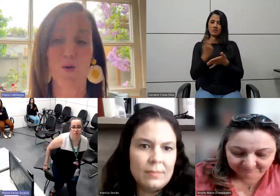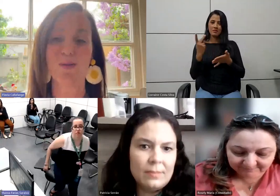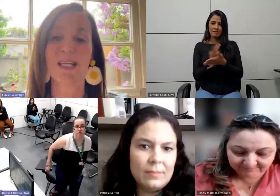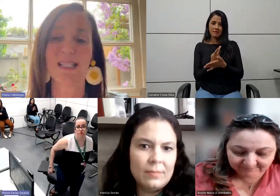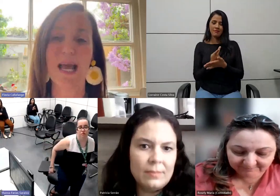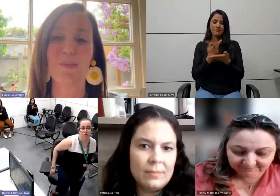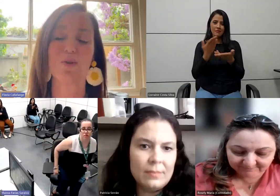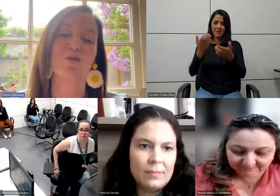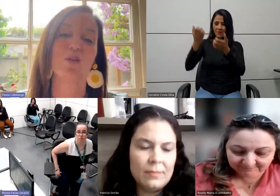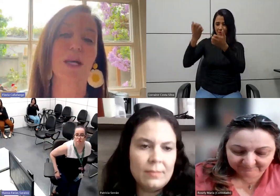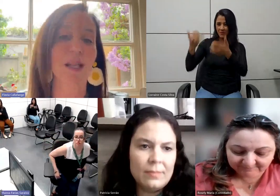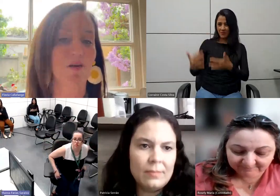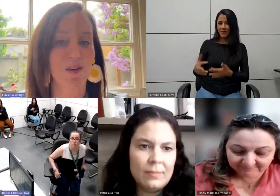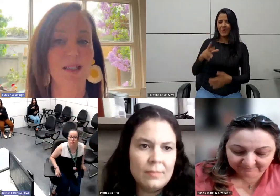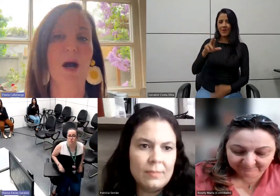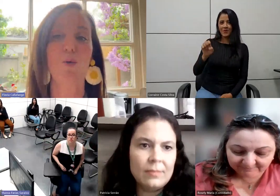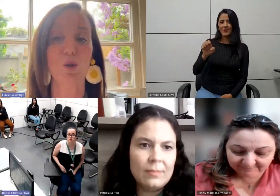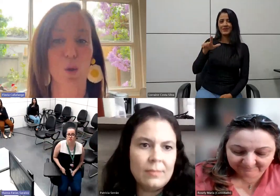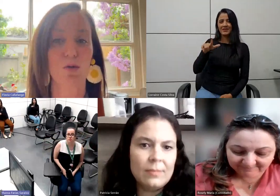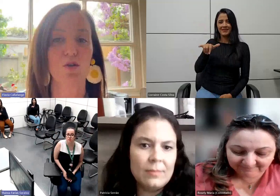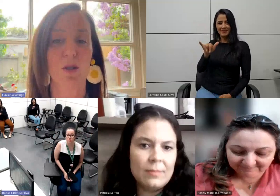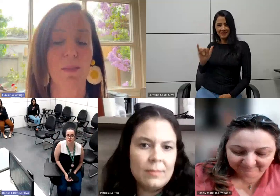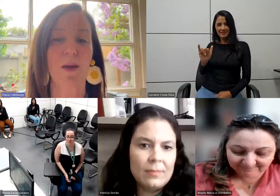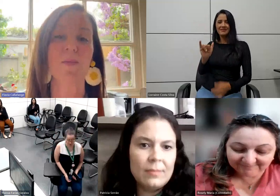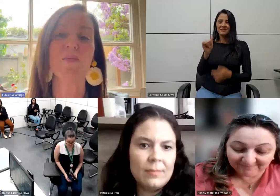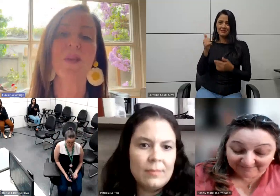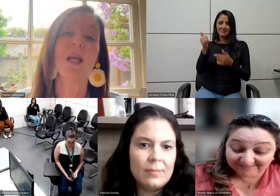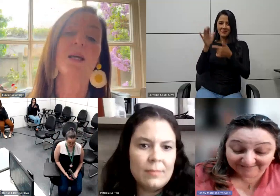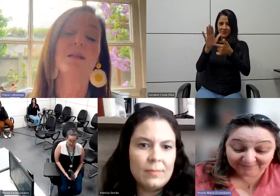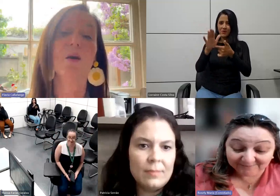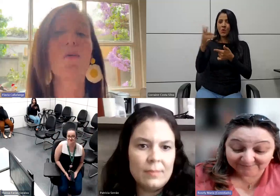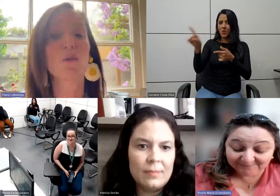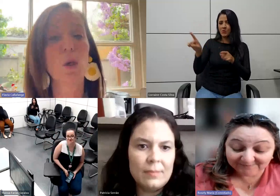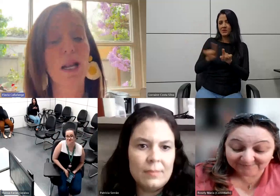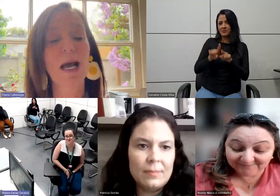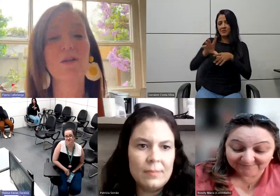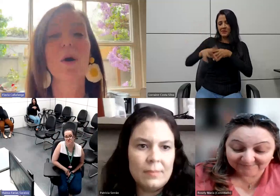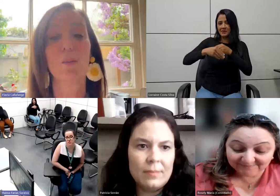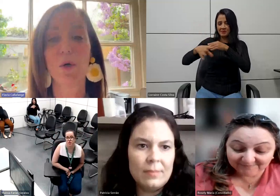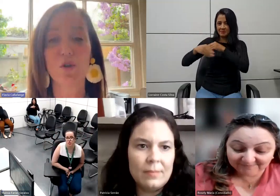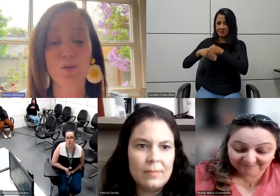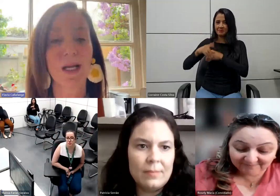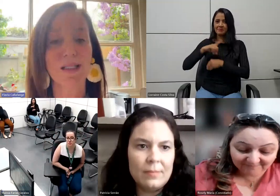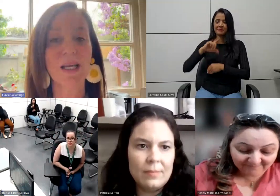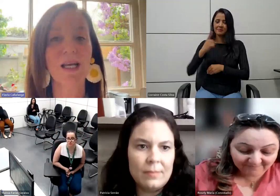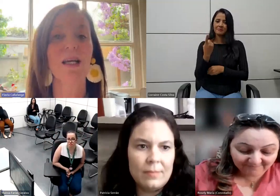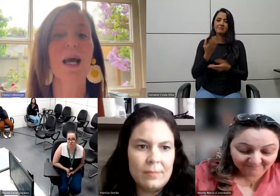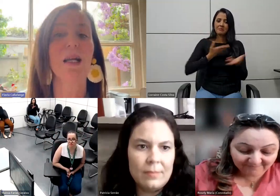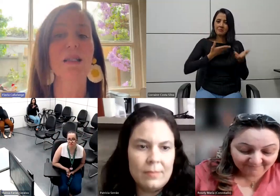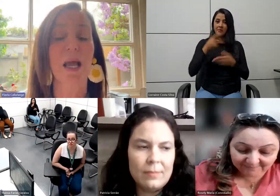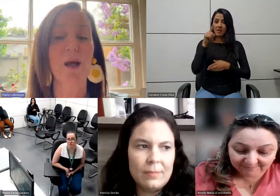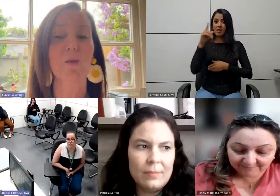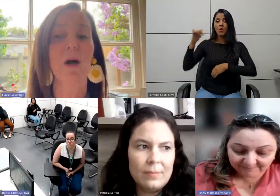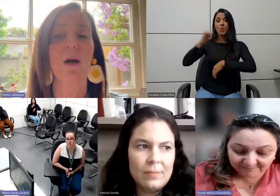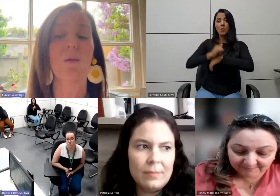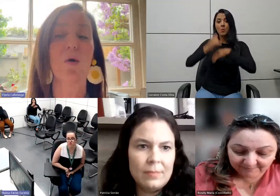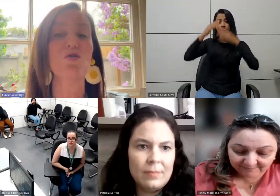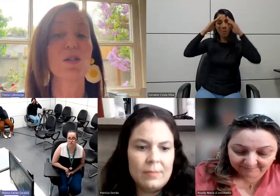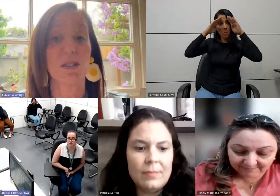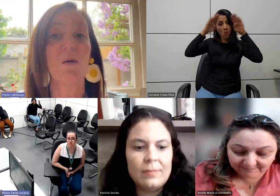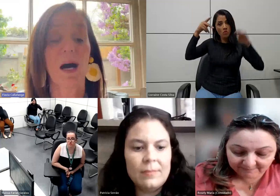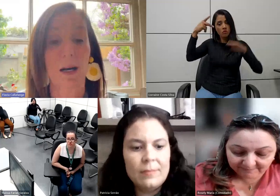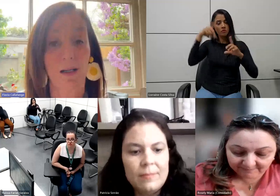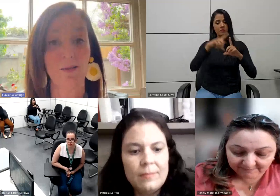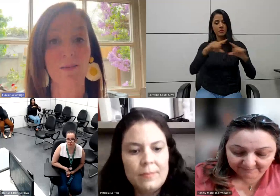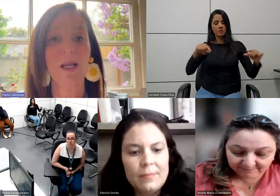deu alguns exemplos, eu vou me atrever a dar alguns outros também. Tem uma funcionária do aeroporto de Brasília que ela tem uma